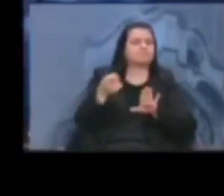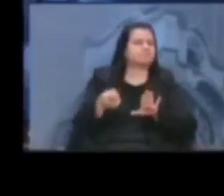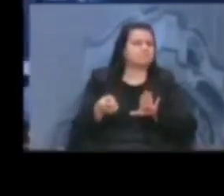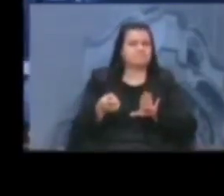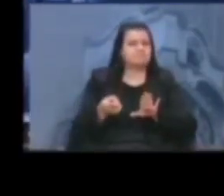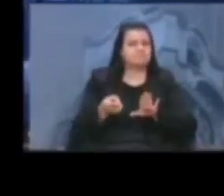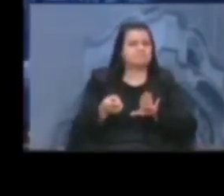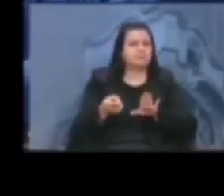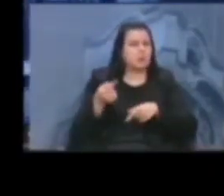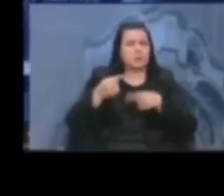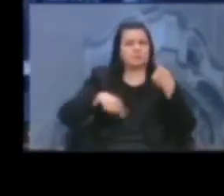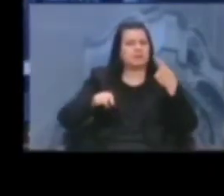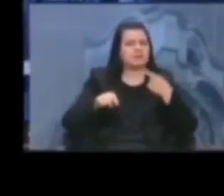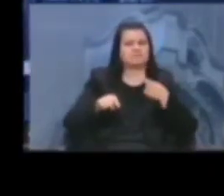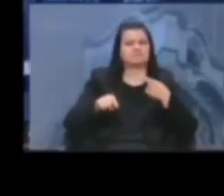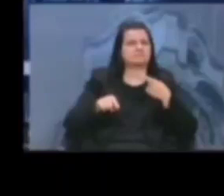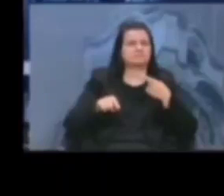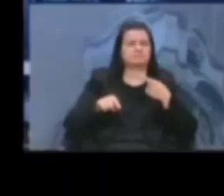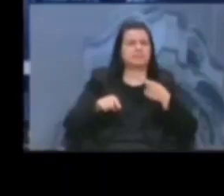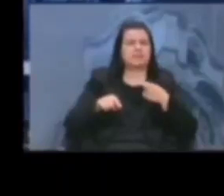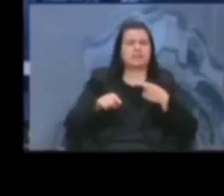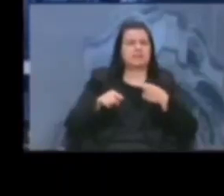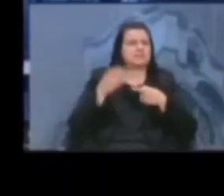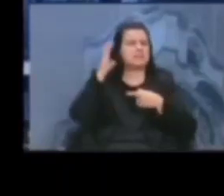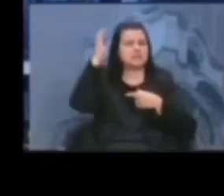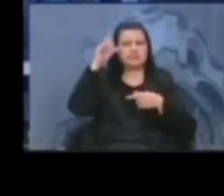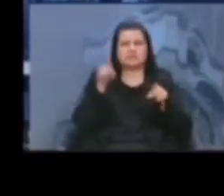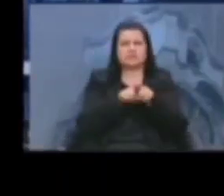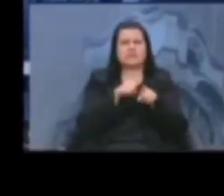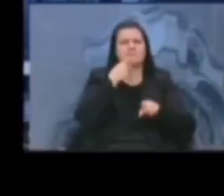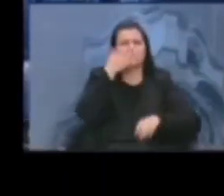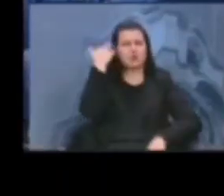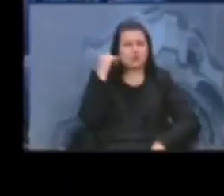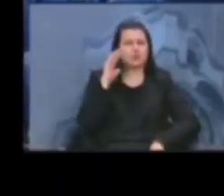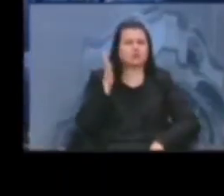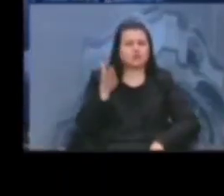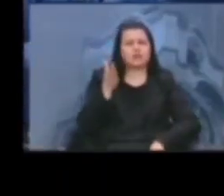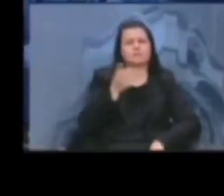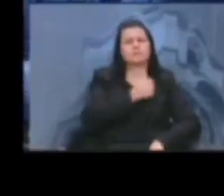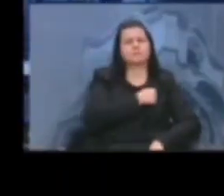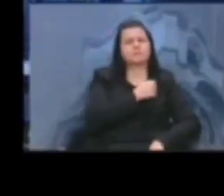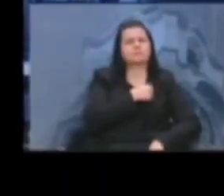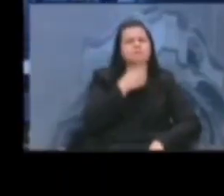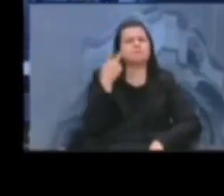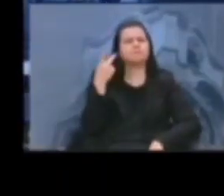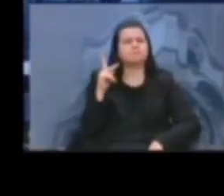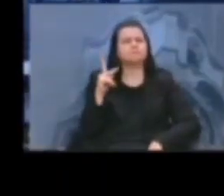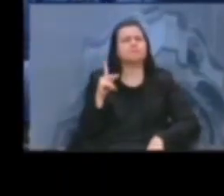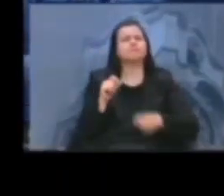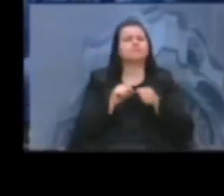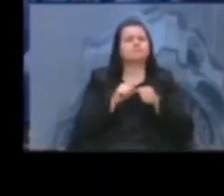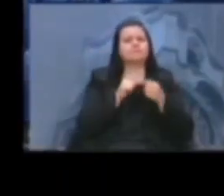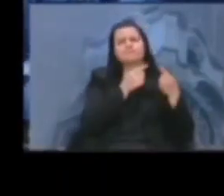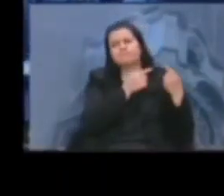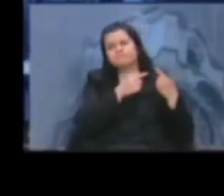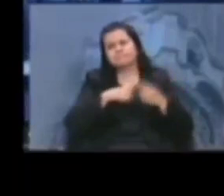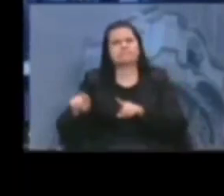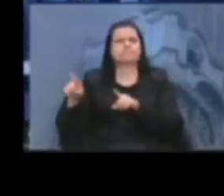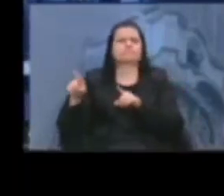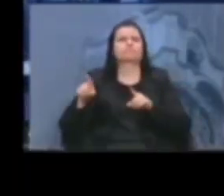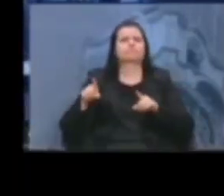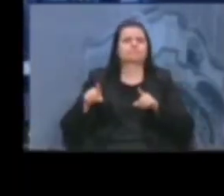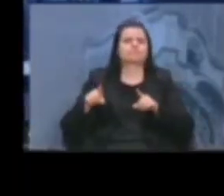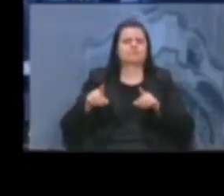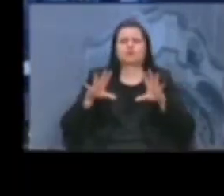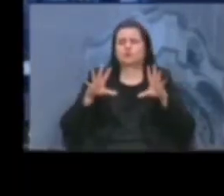e nem científico nenhum. Como bem admitiu o prefeito Sebastião Mello, que está operando esses ataques de outurnos a todos os